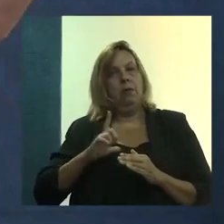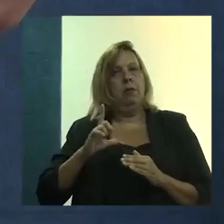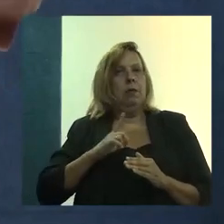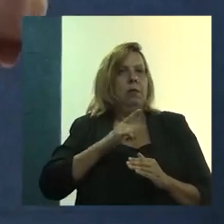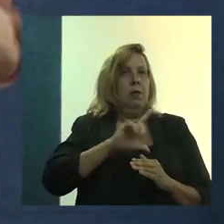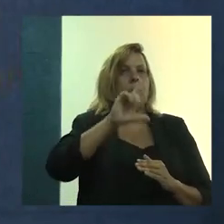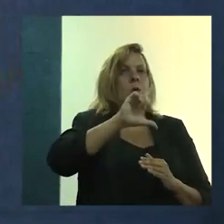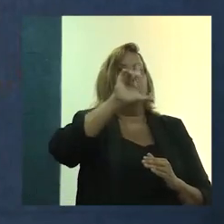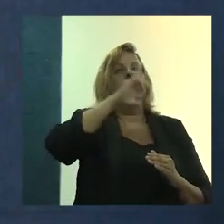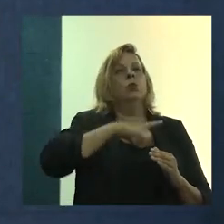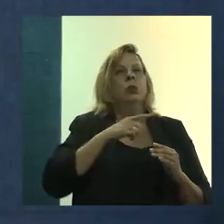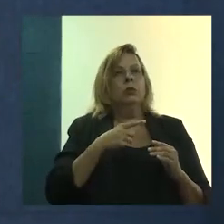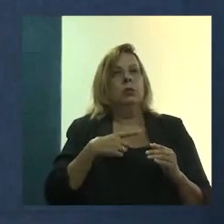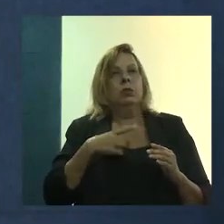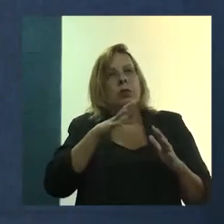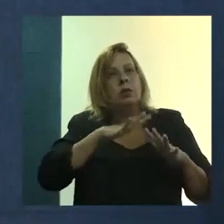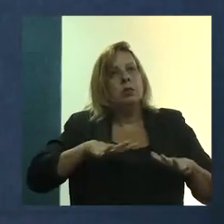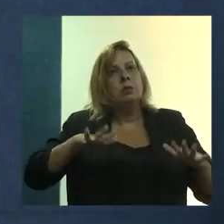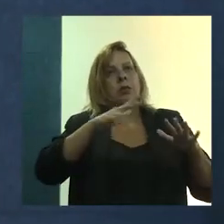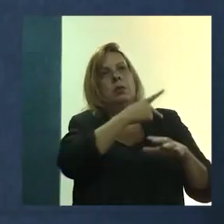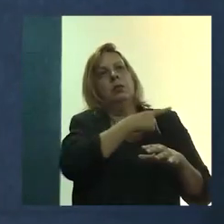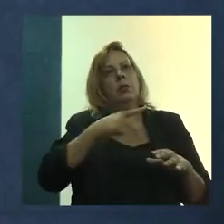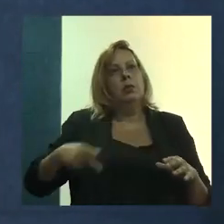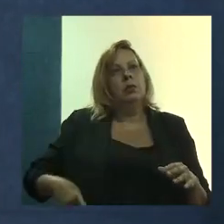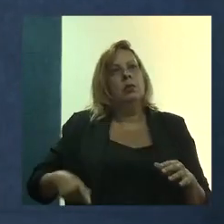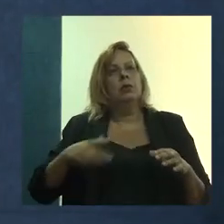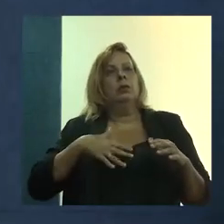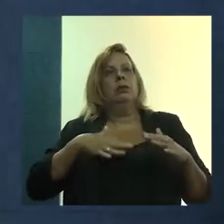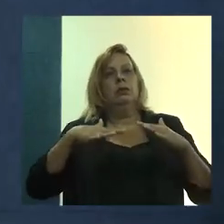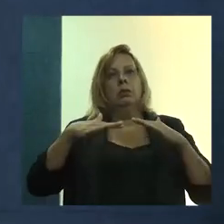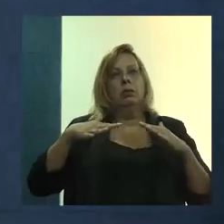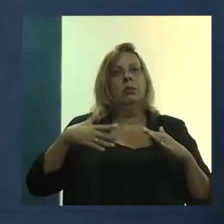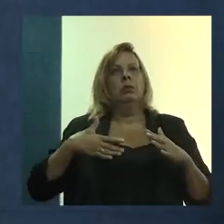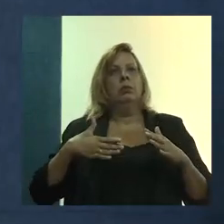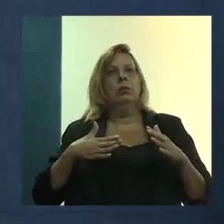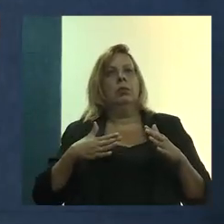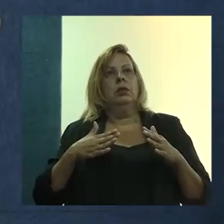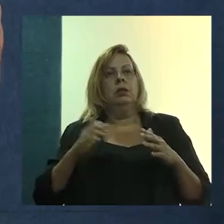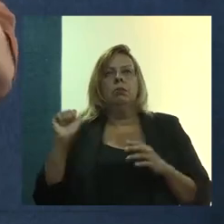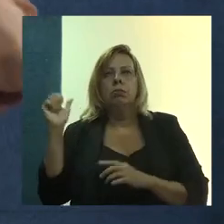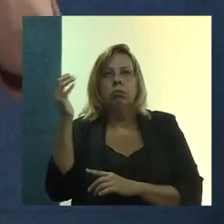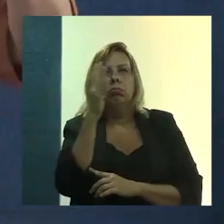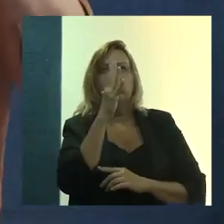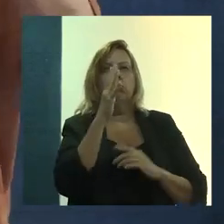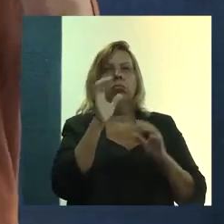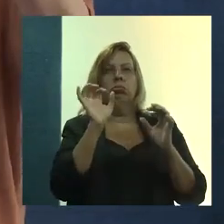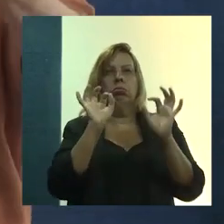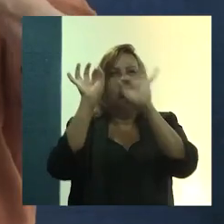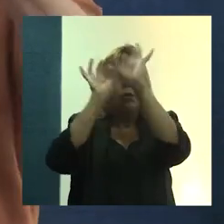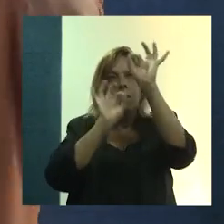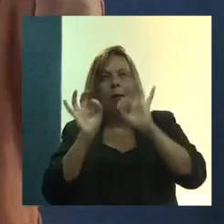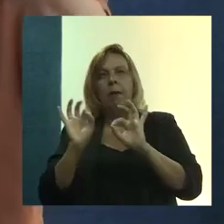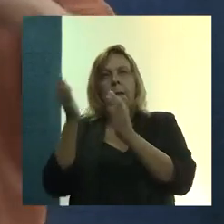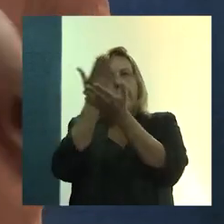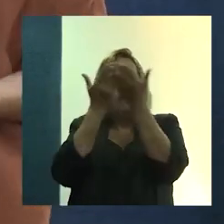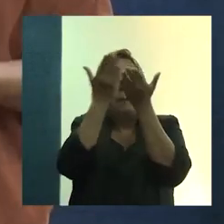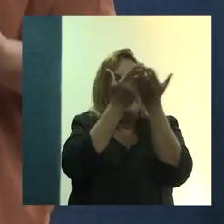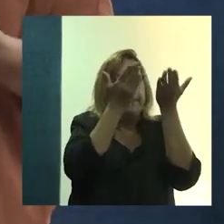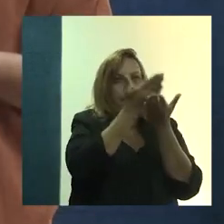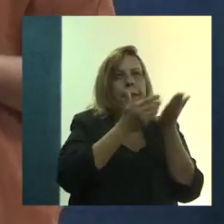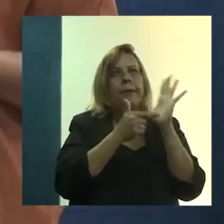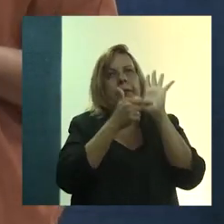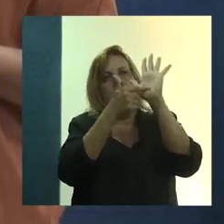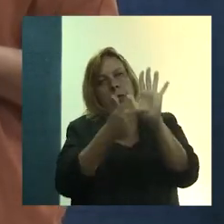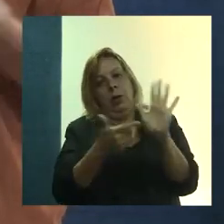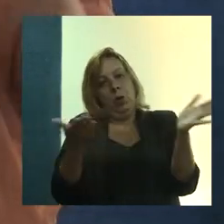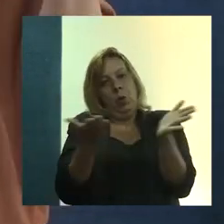residência, é sobretudo os espaços públicos, a mobilidade, o paisagismo, ou seja, dialoga muito bem com o que